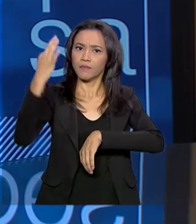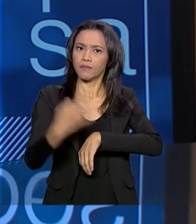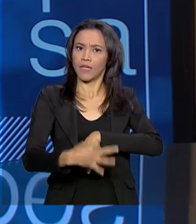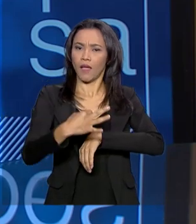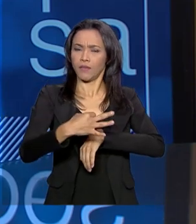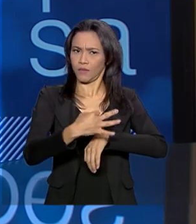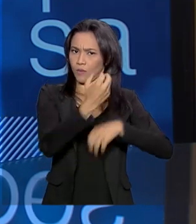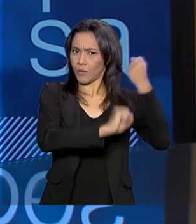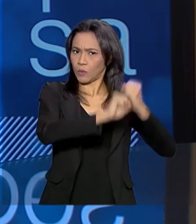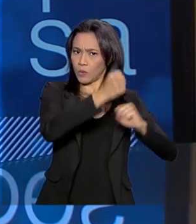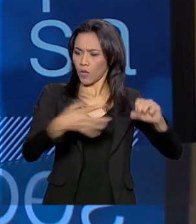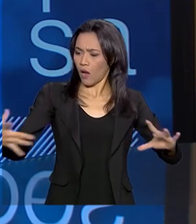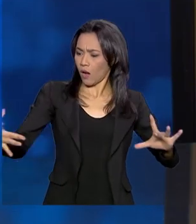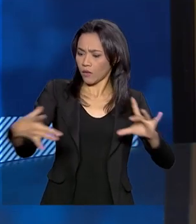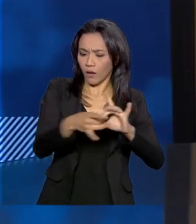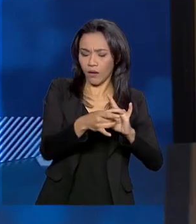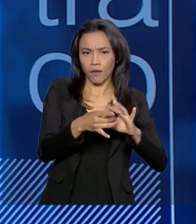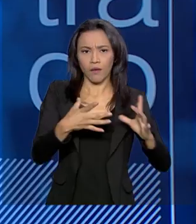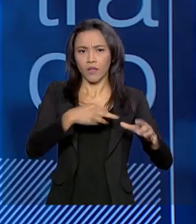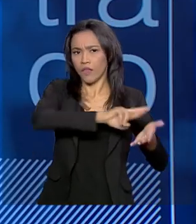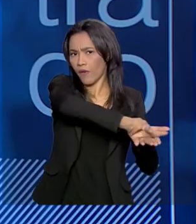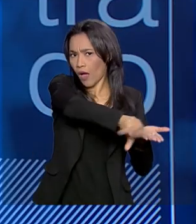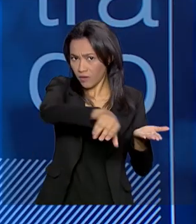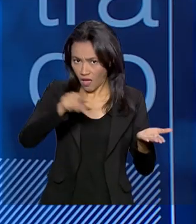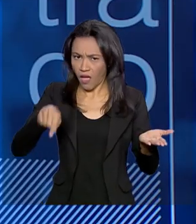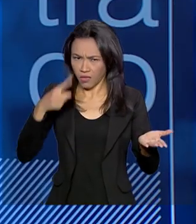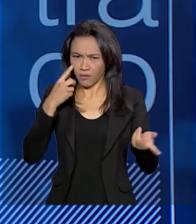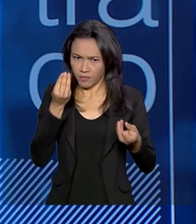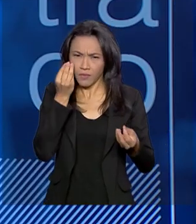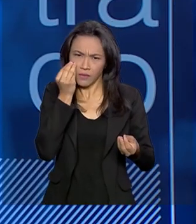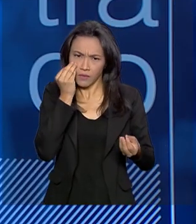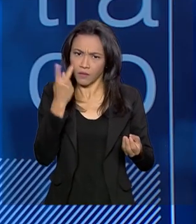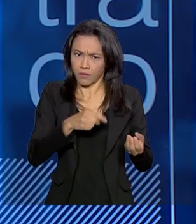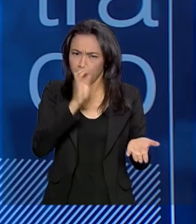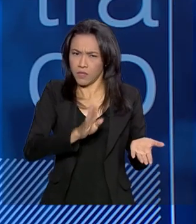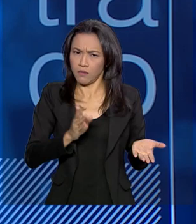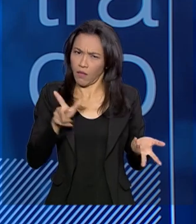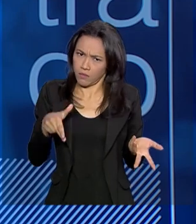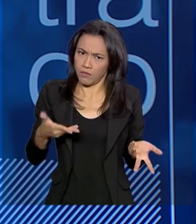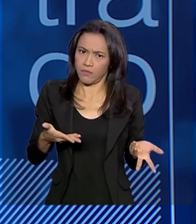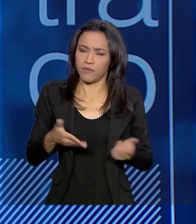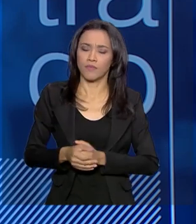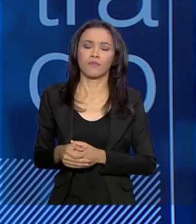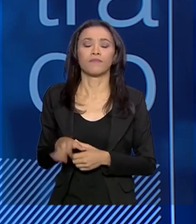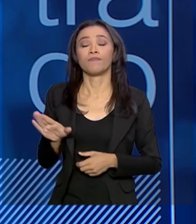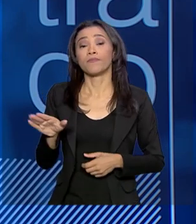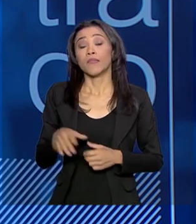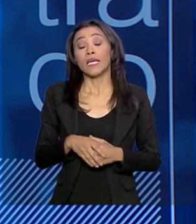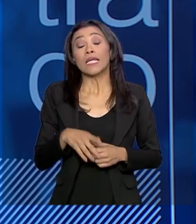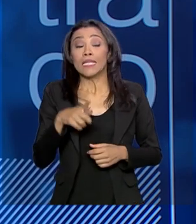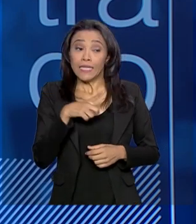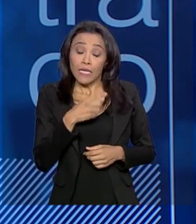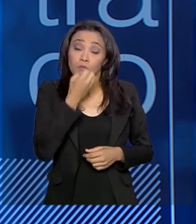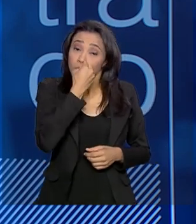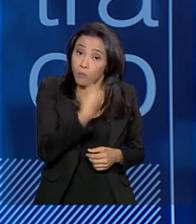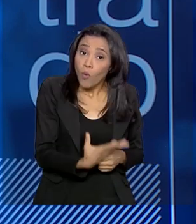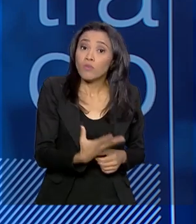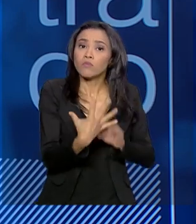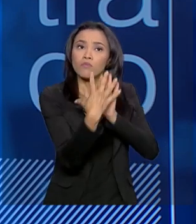que a gente está tentando também no Brasil, podemos dizer isso? Olha, nós temos bons exemplos no Brasil